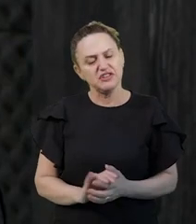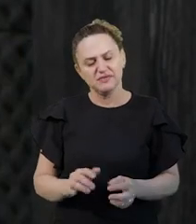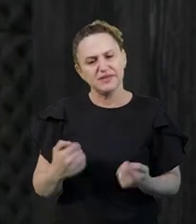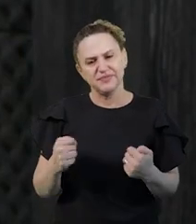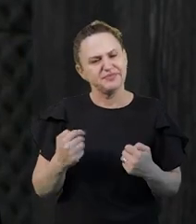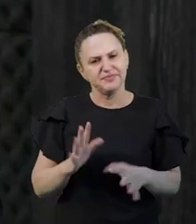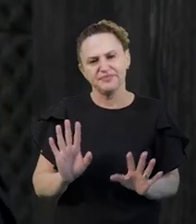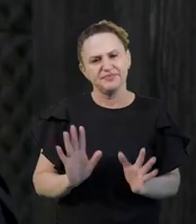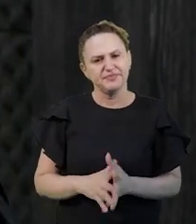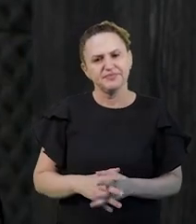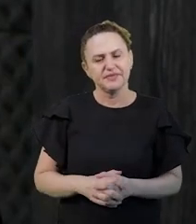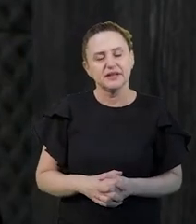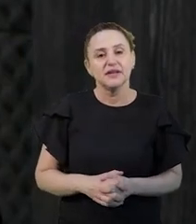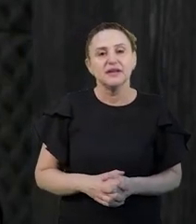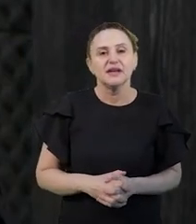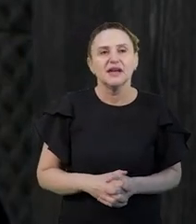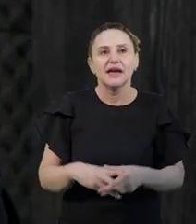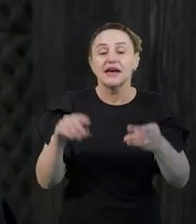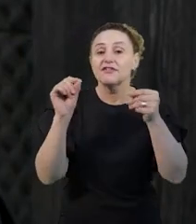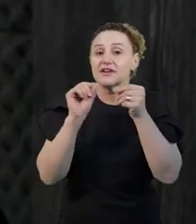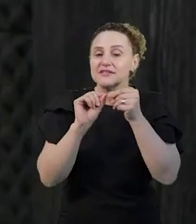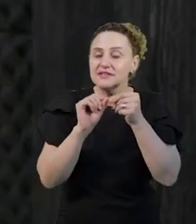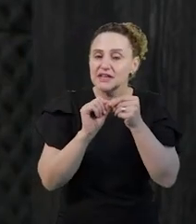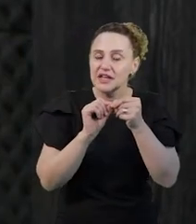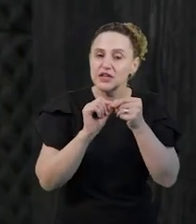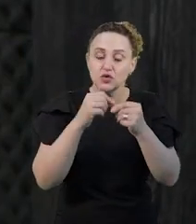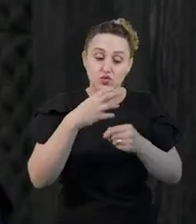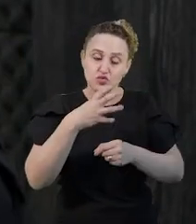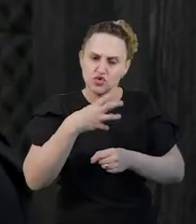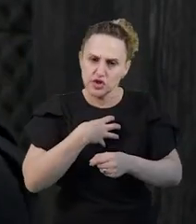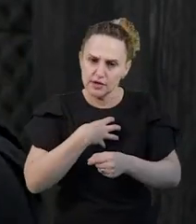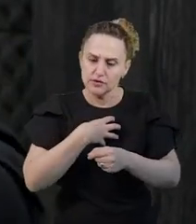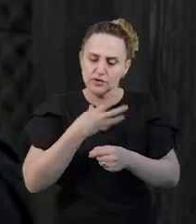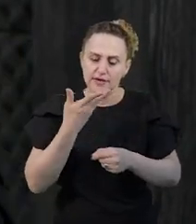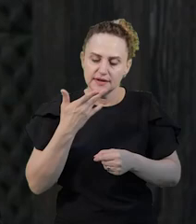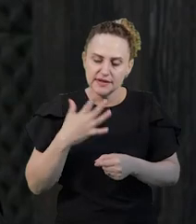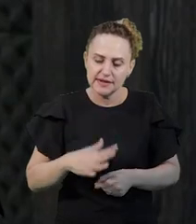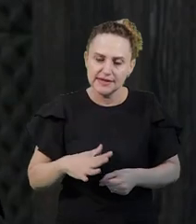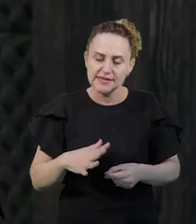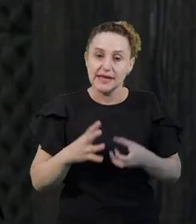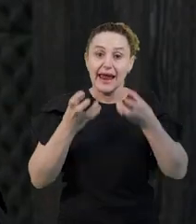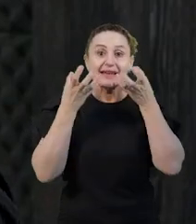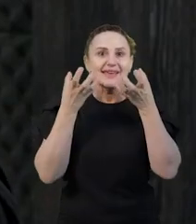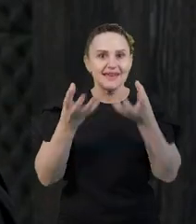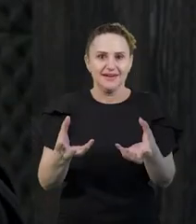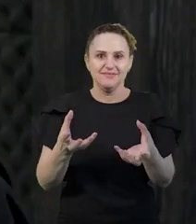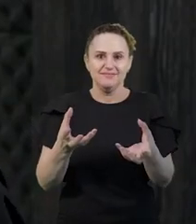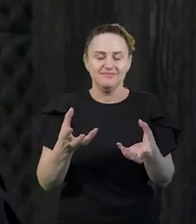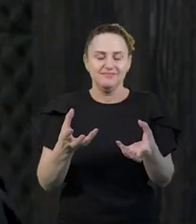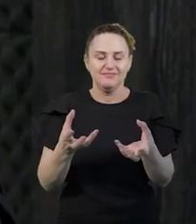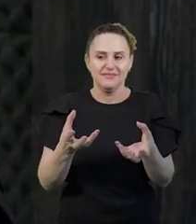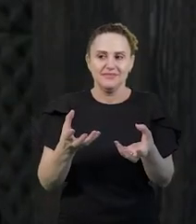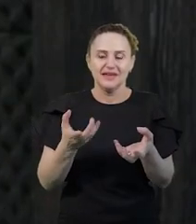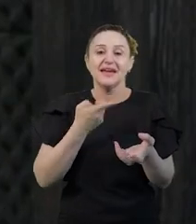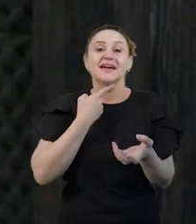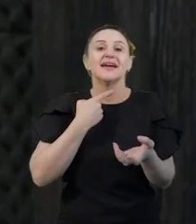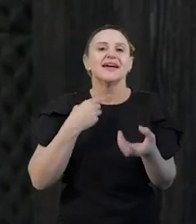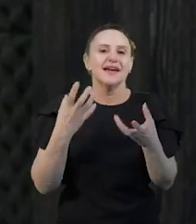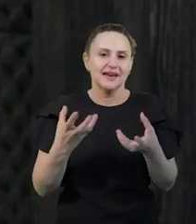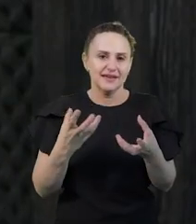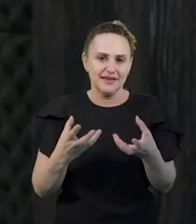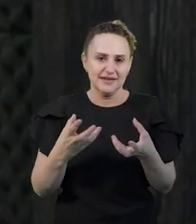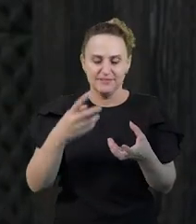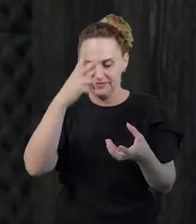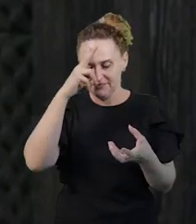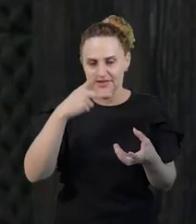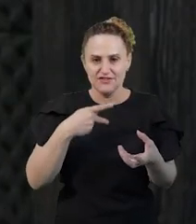Então, é fazer as coisas de modo que a criança possa se sentir bem e que ela queira, sim. A partir daquilo, ela queira fazer as coisas.